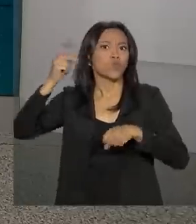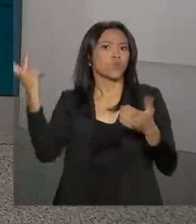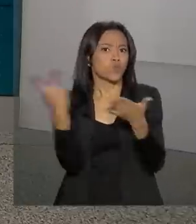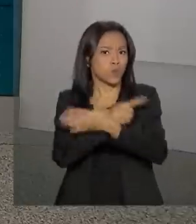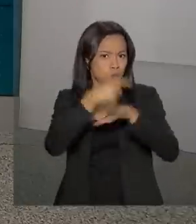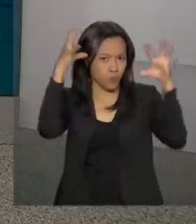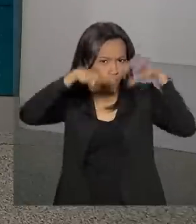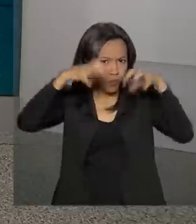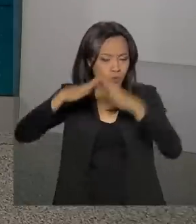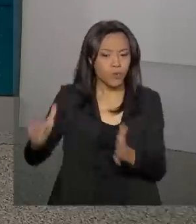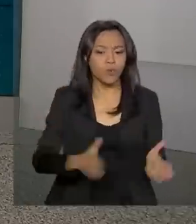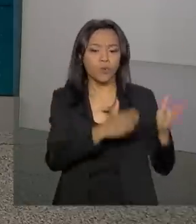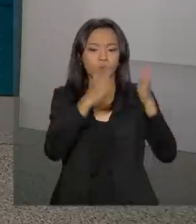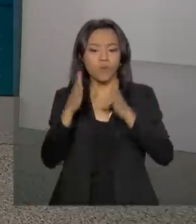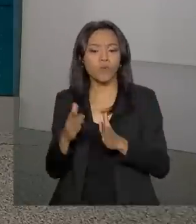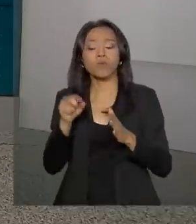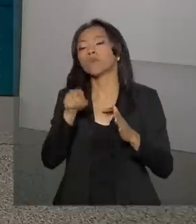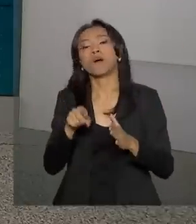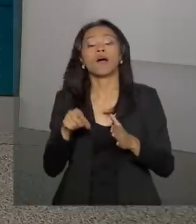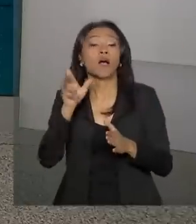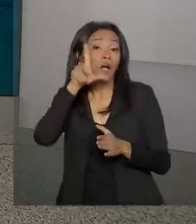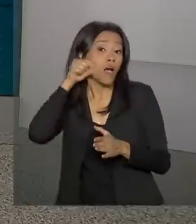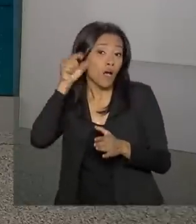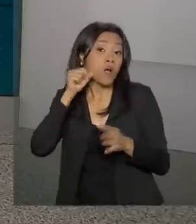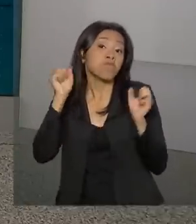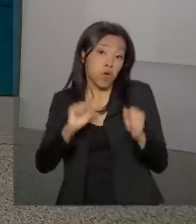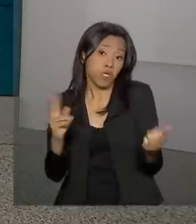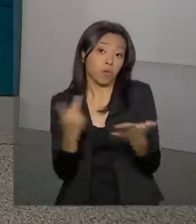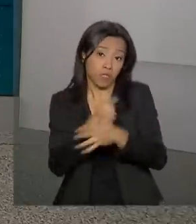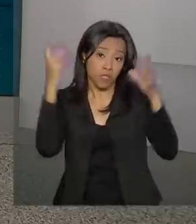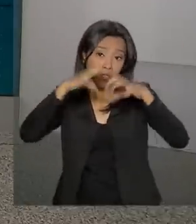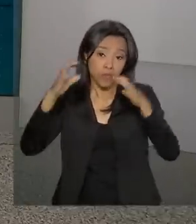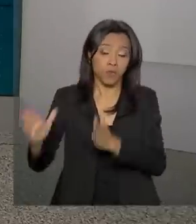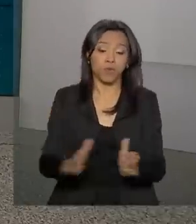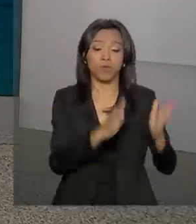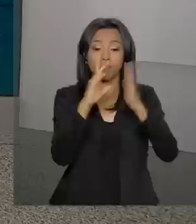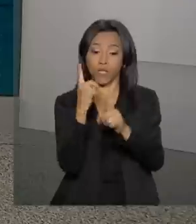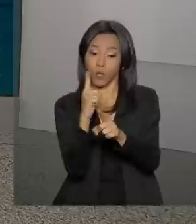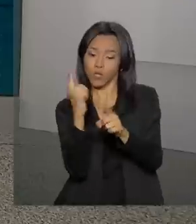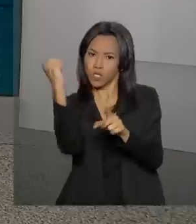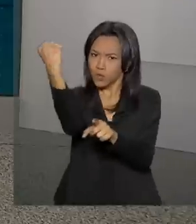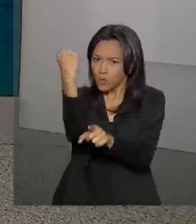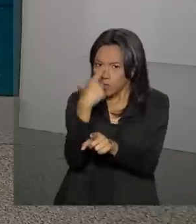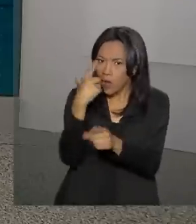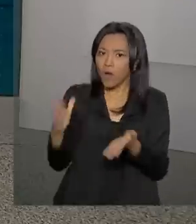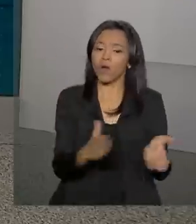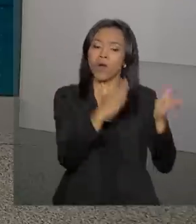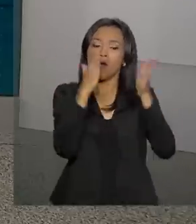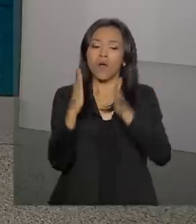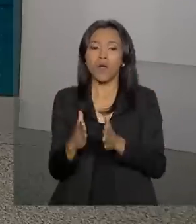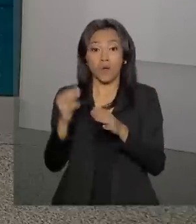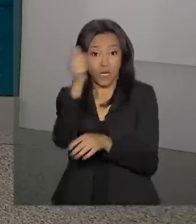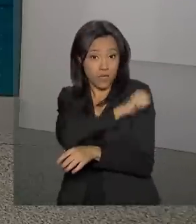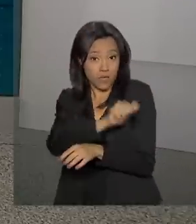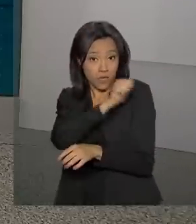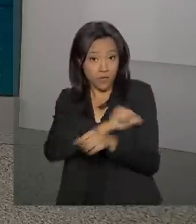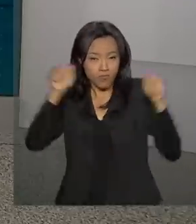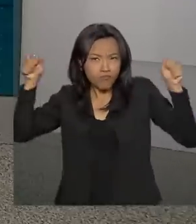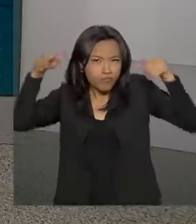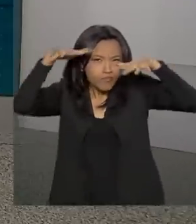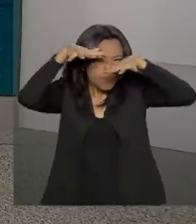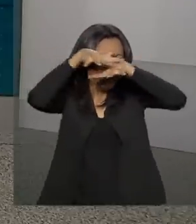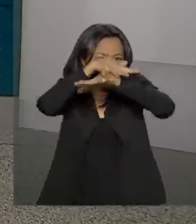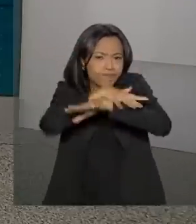chuva. Em Maceió, pode chover. Em Goiânia, há predomínio do sol. No Rio de Janeiro, o tempo está parcialmente